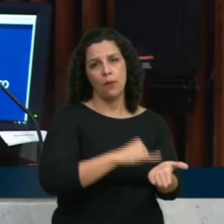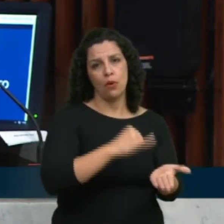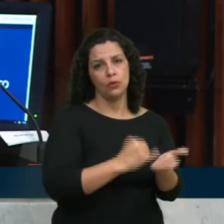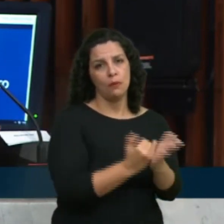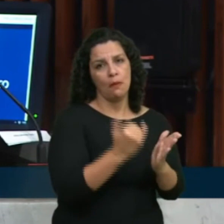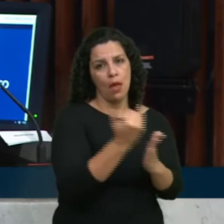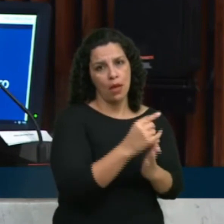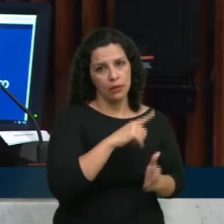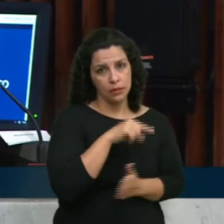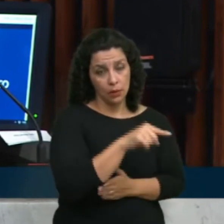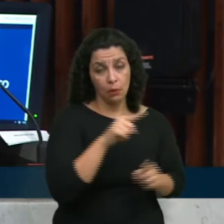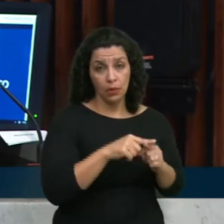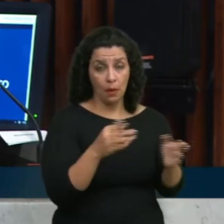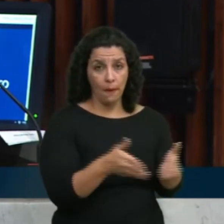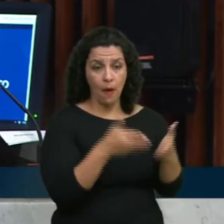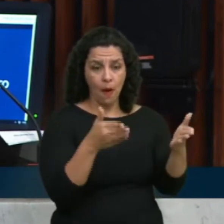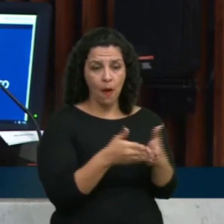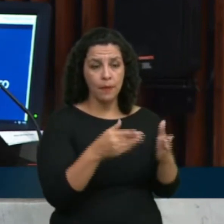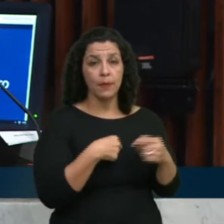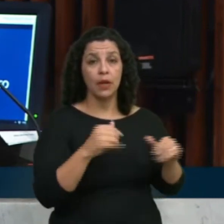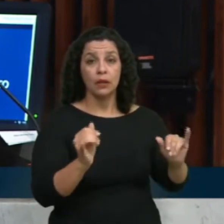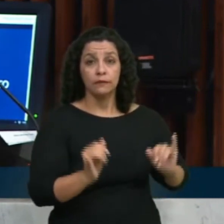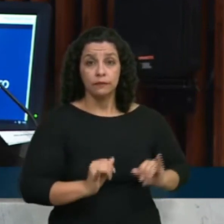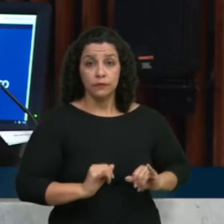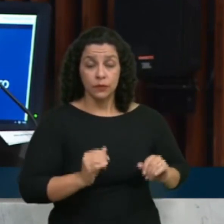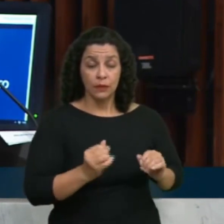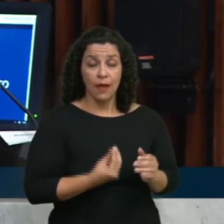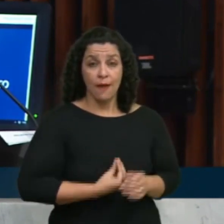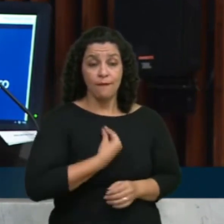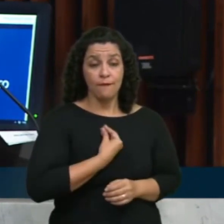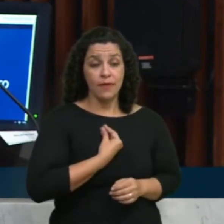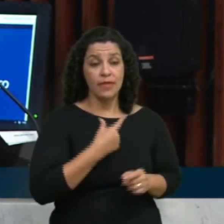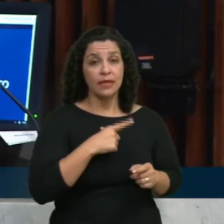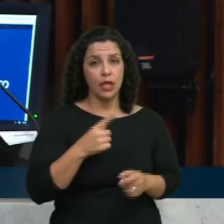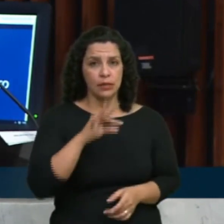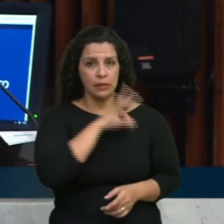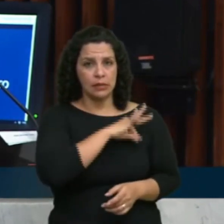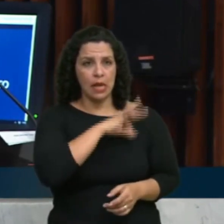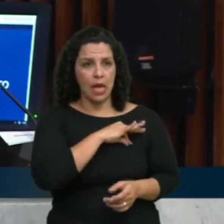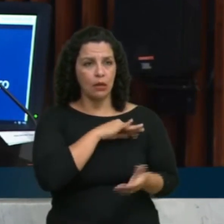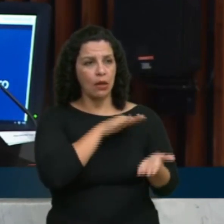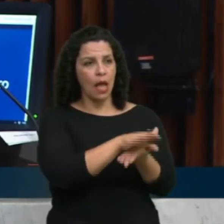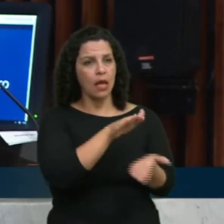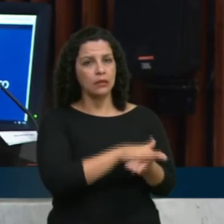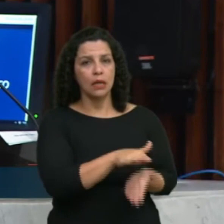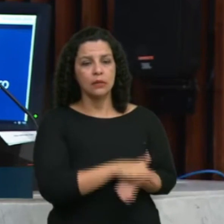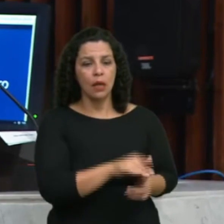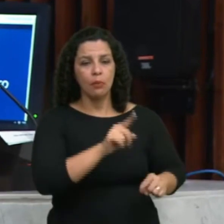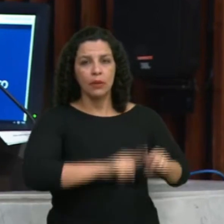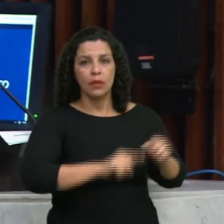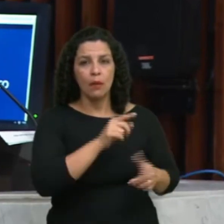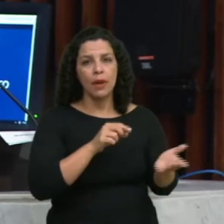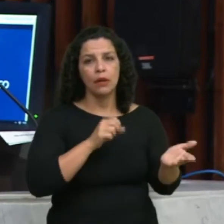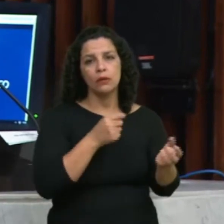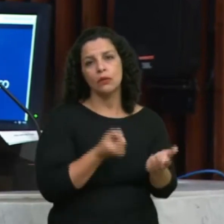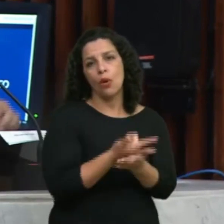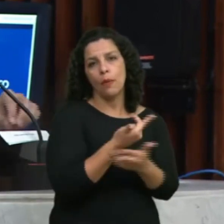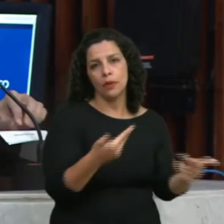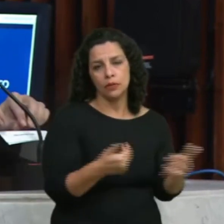Porque os mais pobres, para sobreviverem, gastam tudo arrecadado nos bens de consumo.